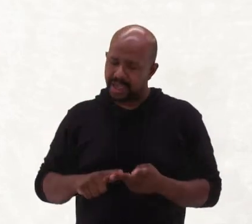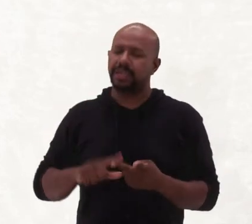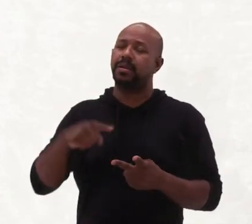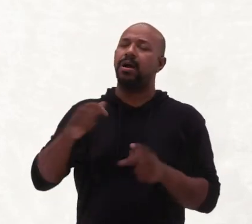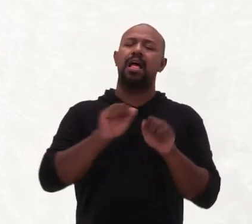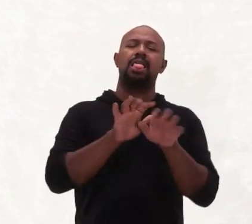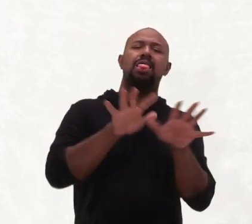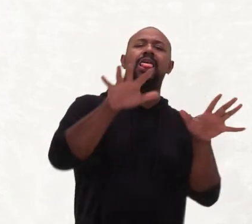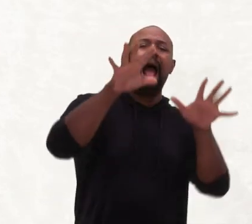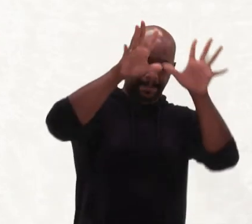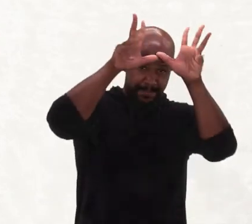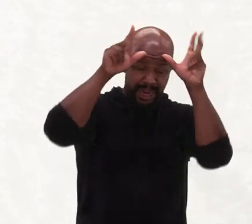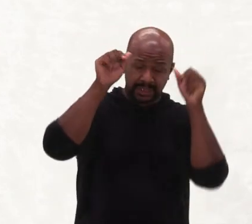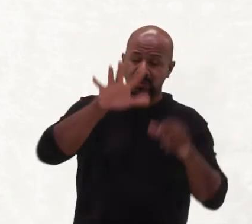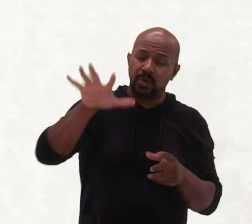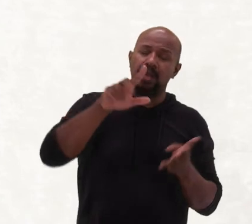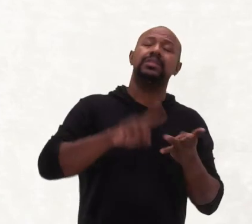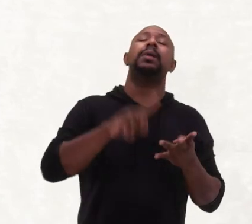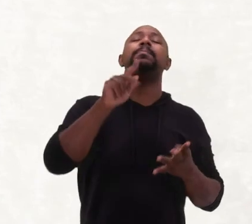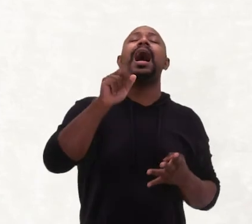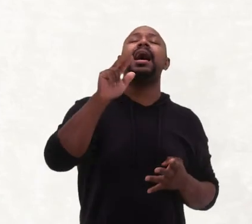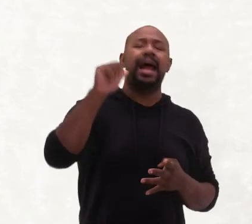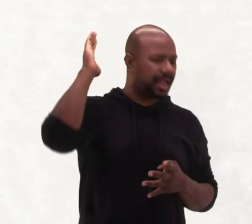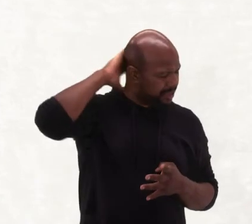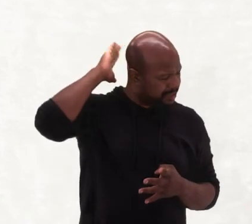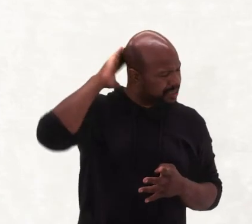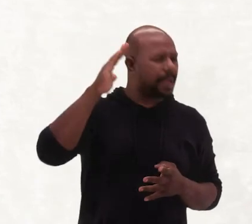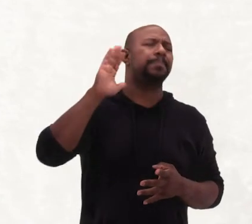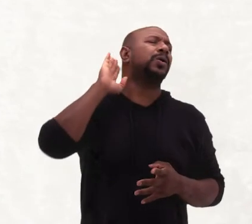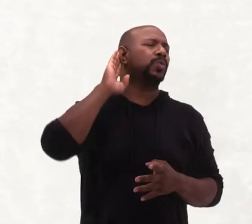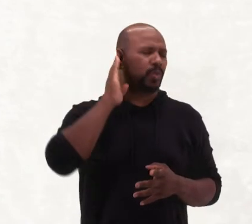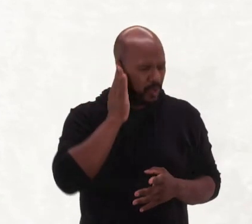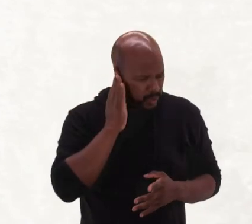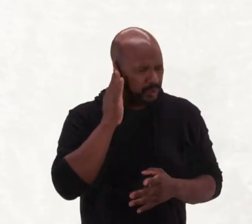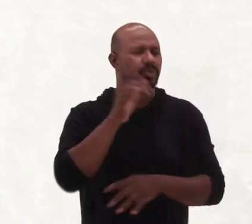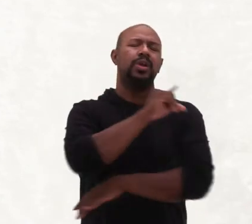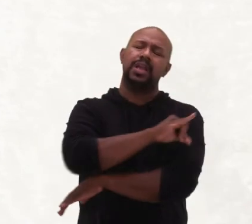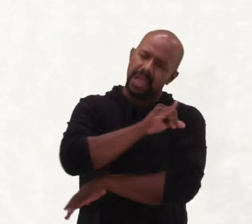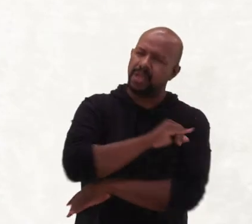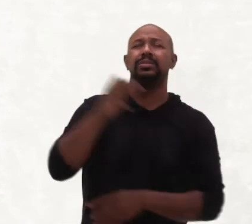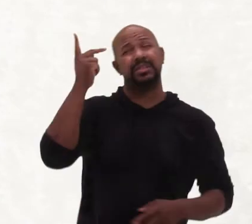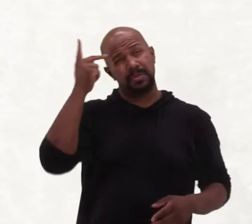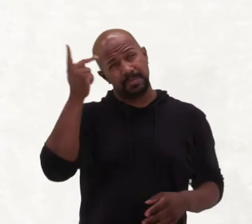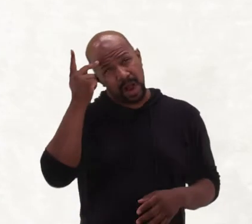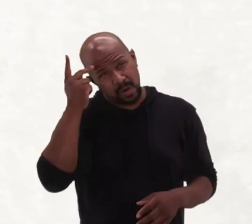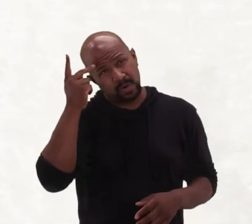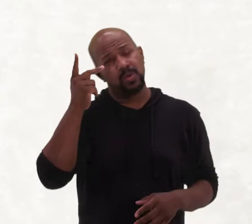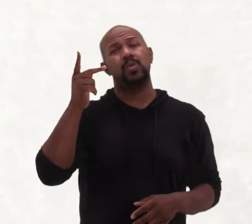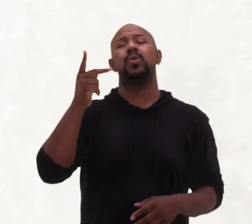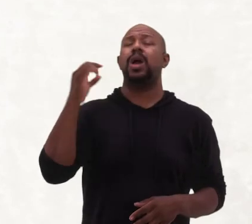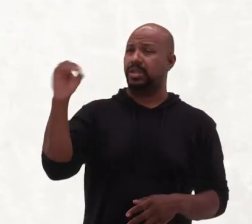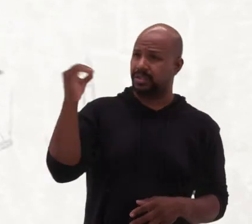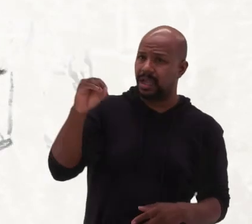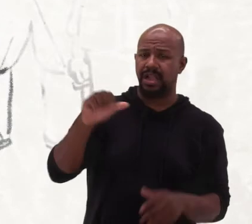esparramou lá para a Amazonas e lá no Pará também, Mato Grosso, Rio de Janeiro, São Paulo, Rio Grande do Sul.